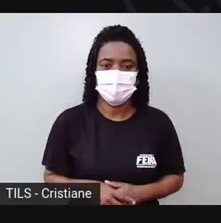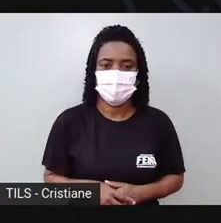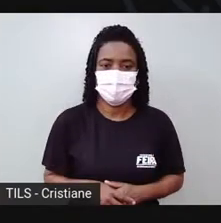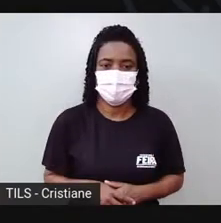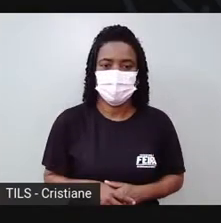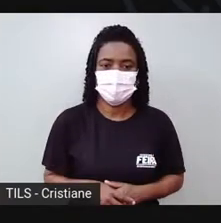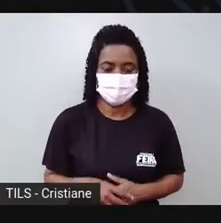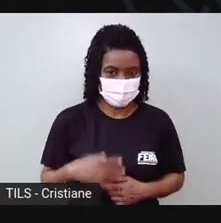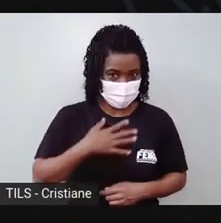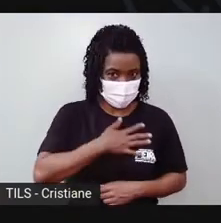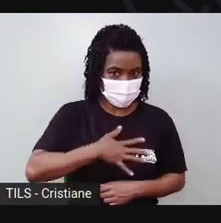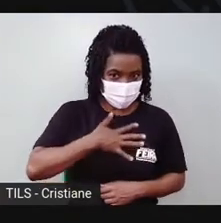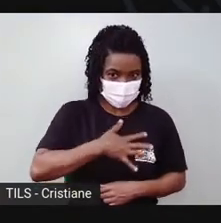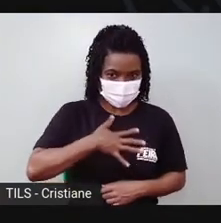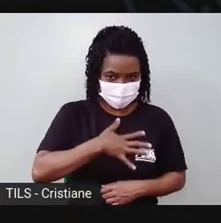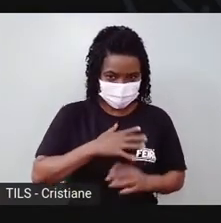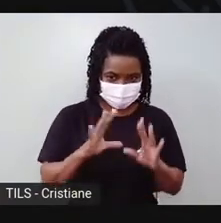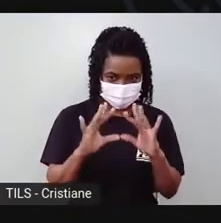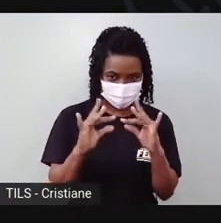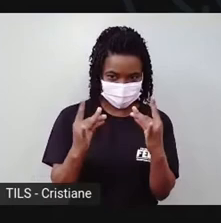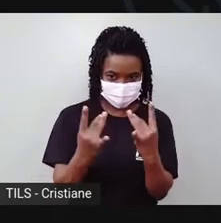Então, gostando de trabalhar com argila?